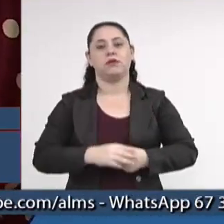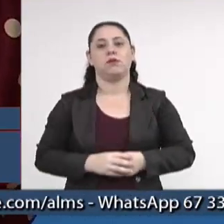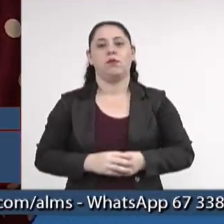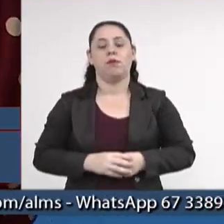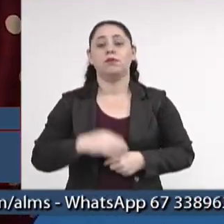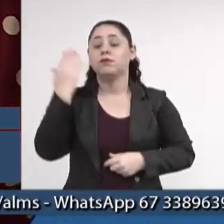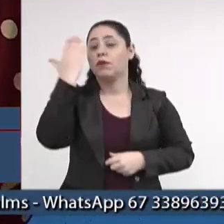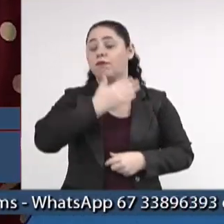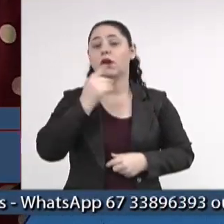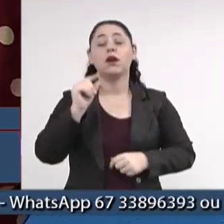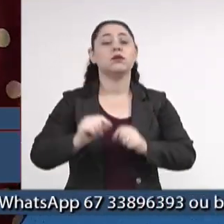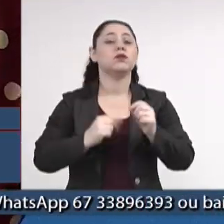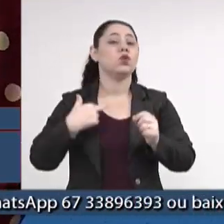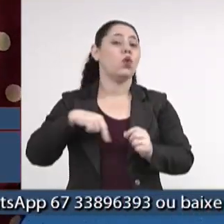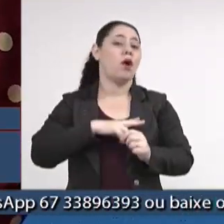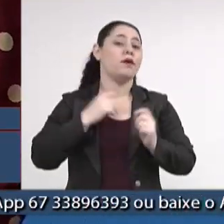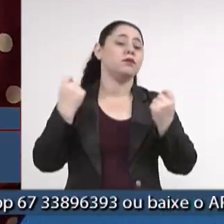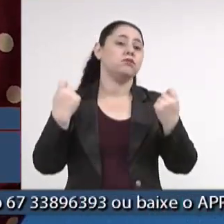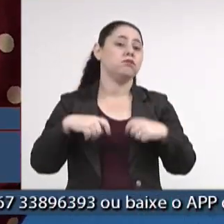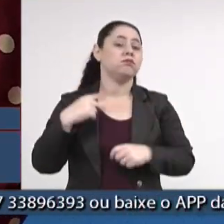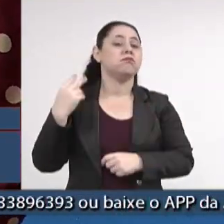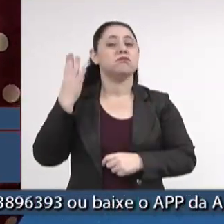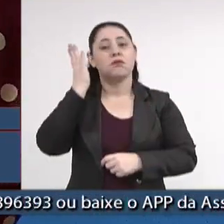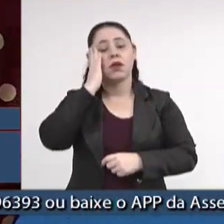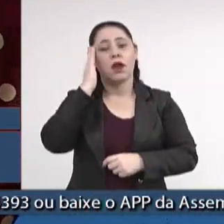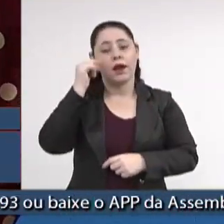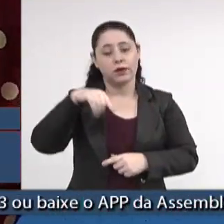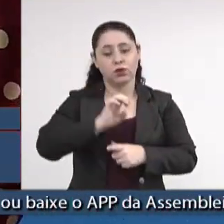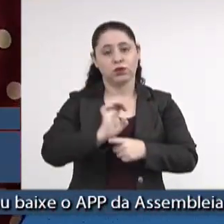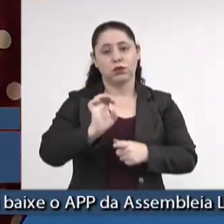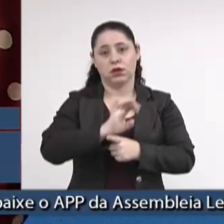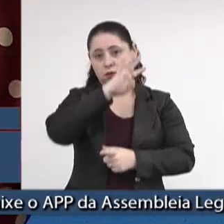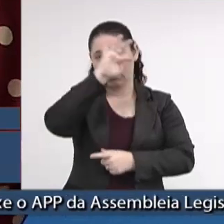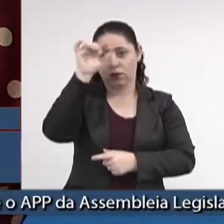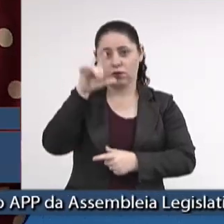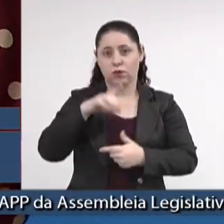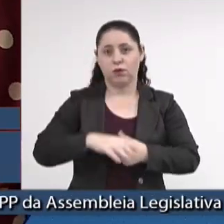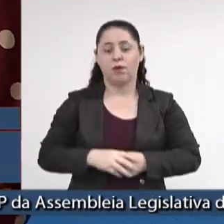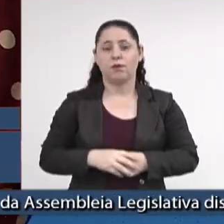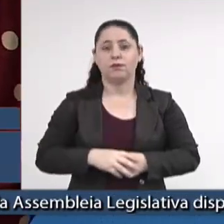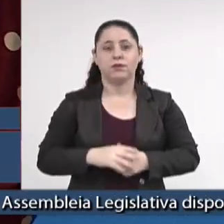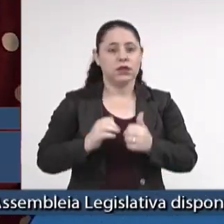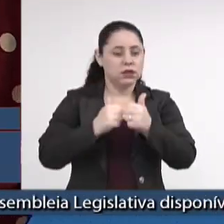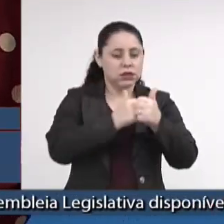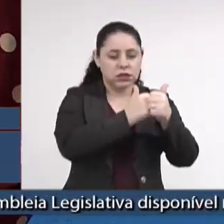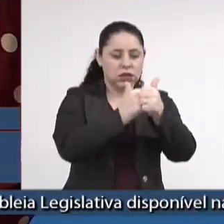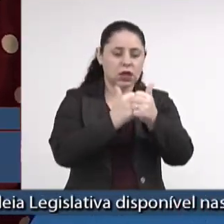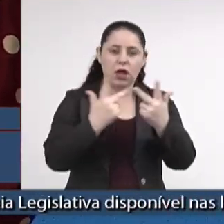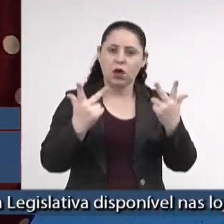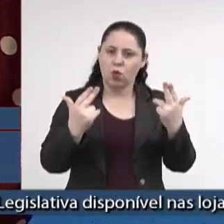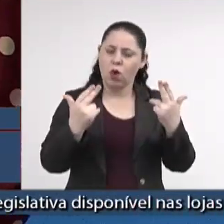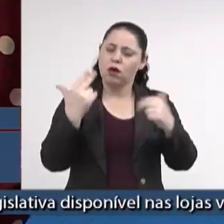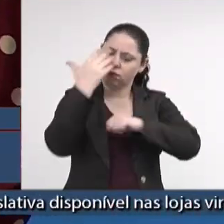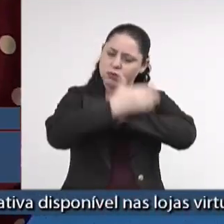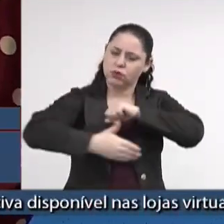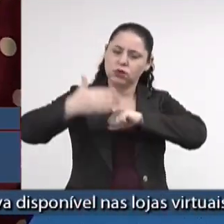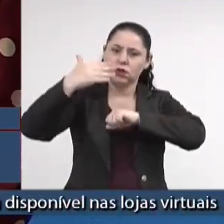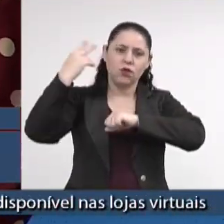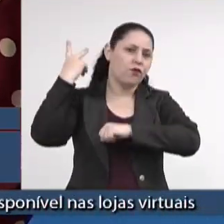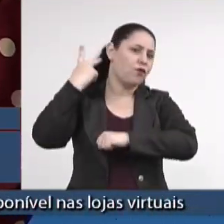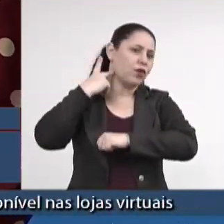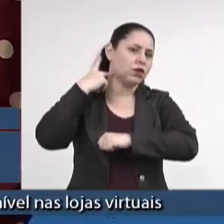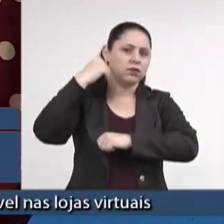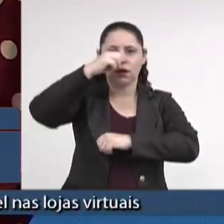Diante disso, é extremamente necessário que o Estado de Mato Grosso do Sul siga na vanguarda da proteção das